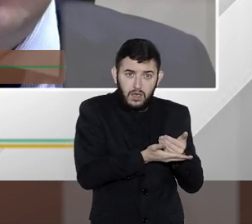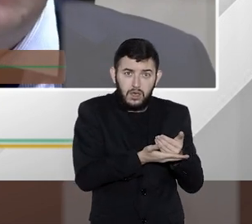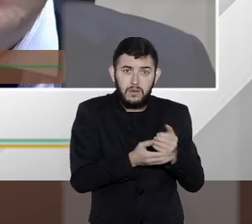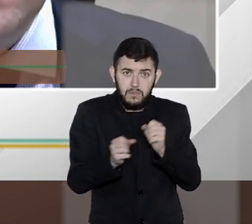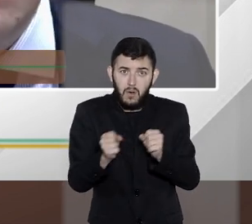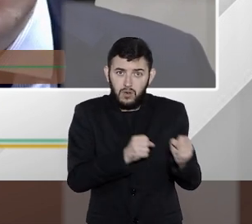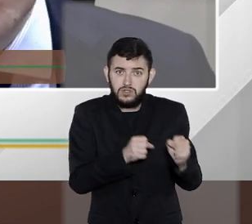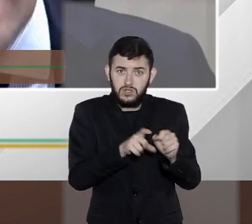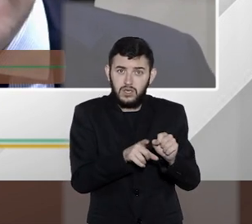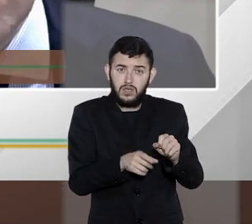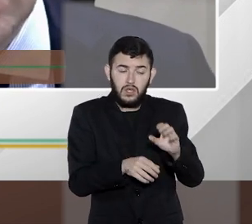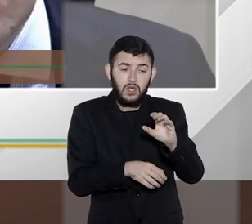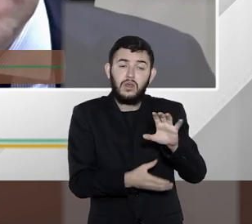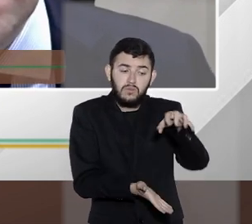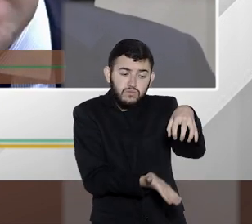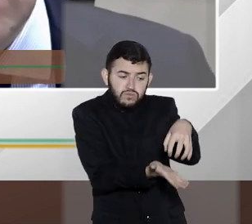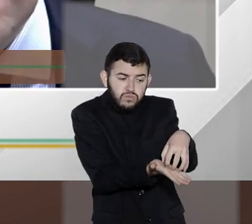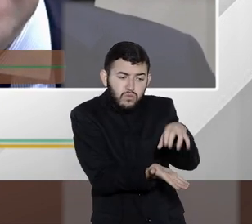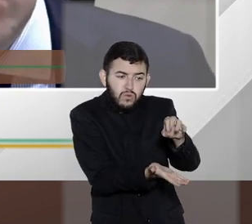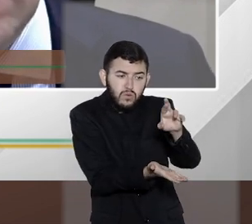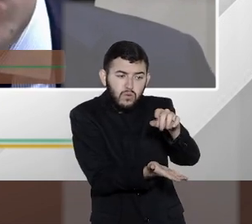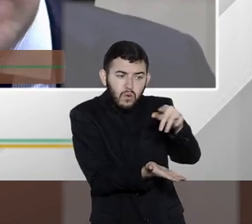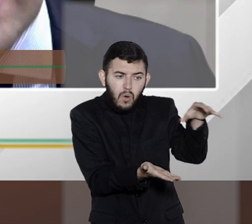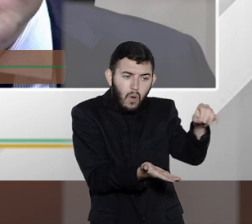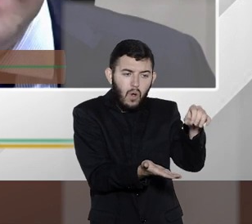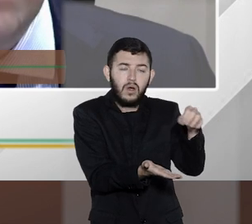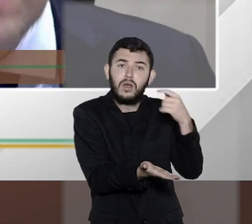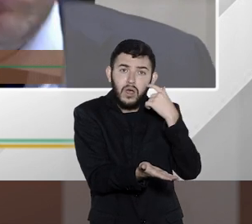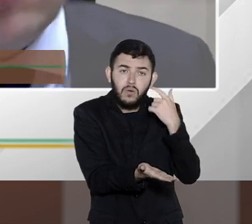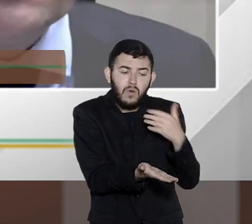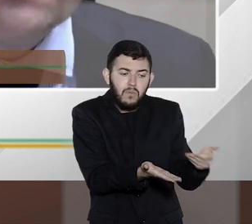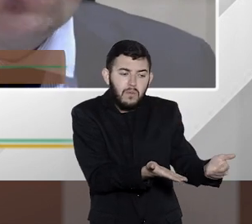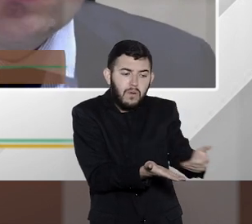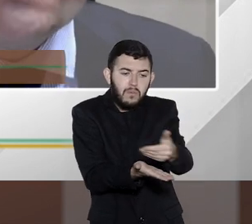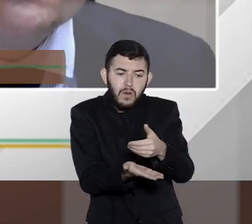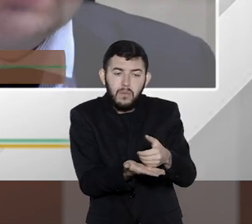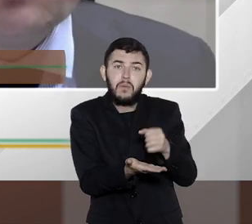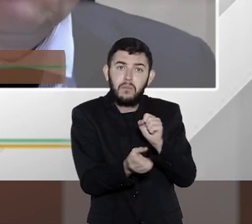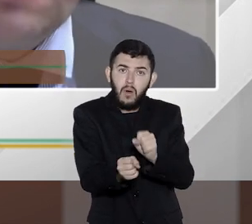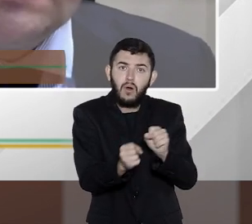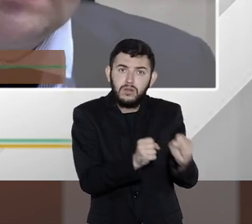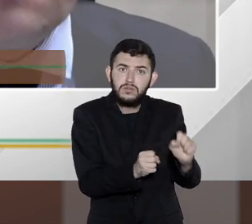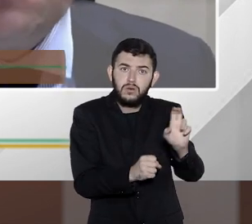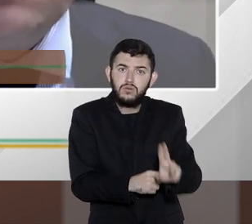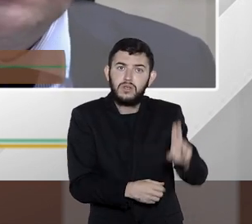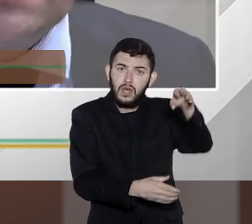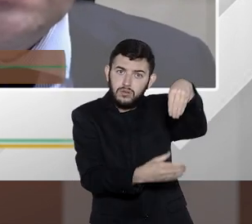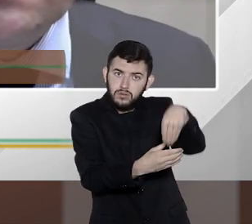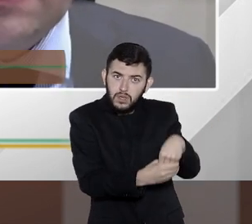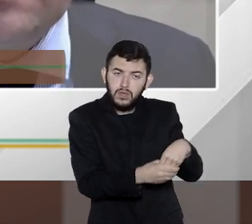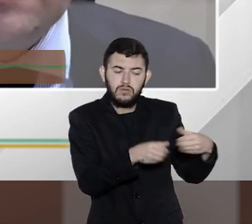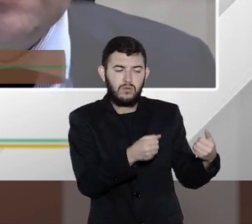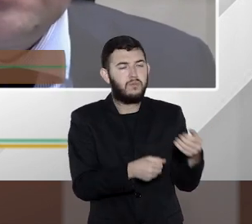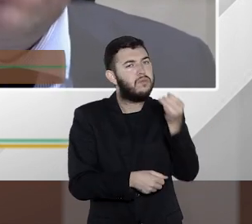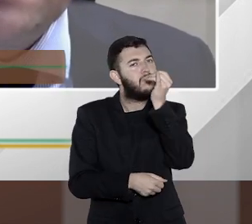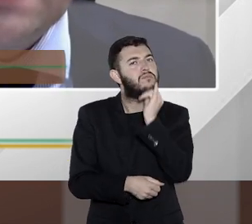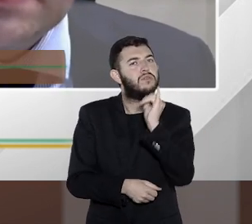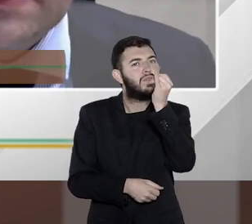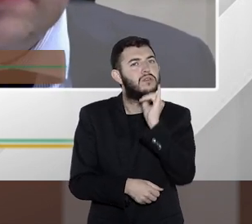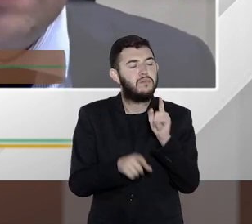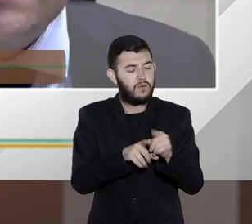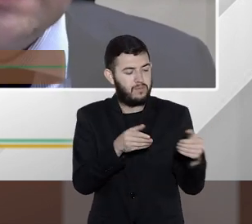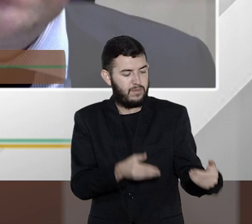compartilhamento? Por exemplo, os dados que o Ministério da Saúde coleta podem ser utilizados pelo Ministério da